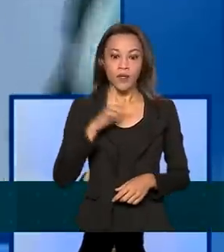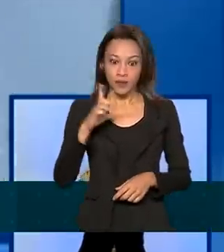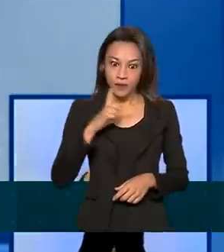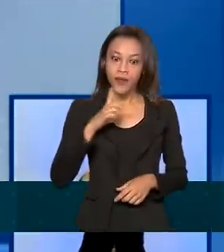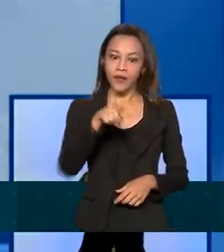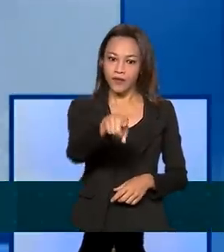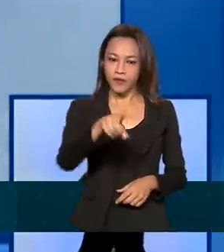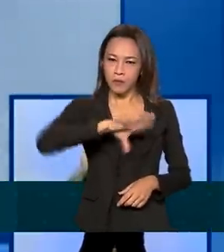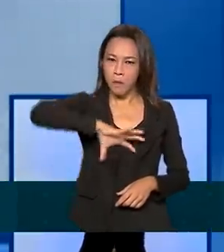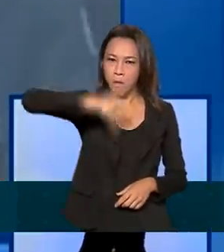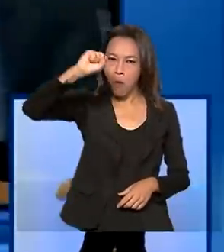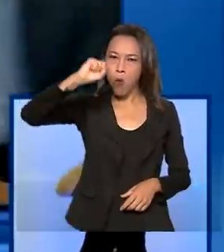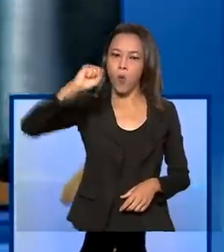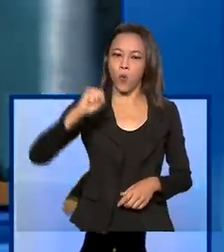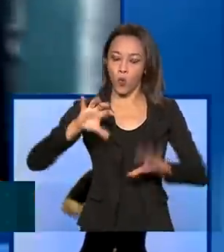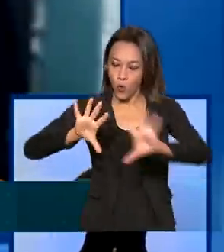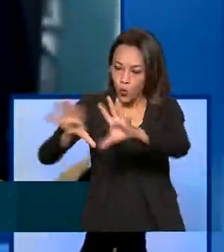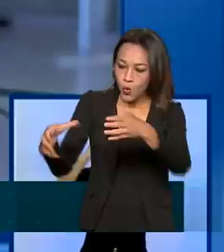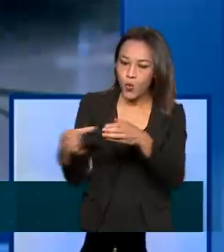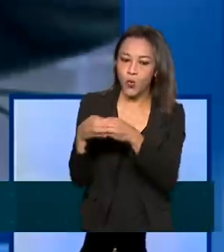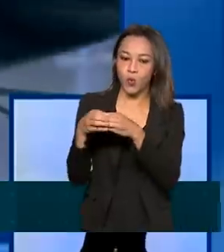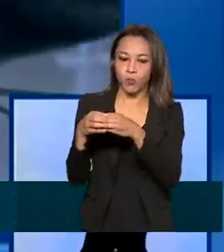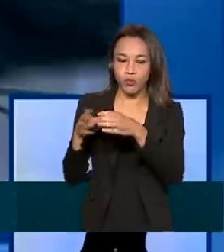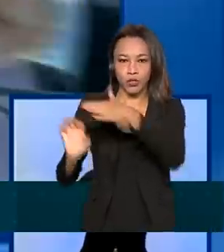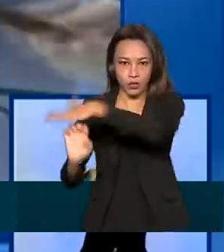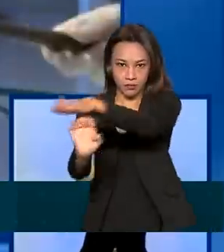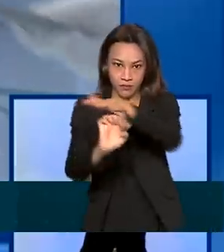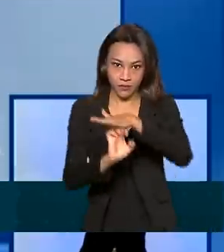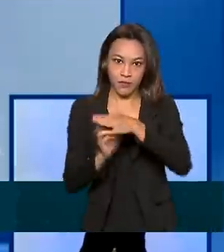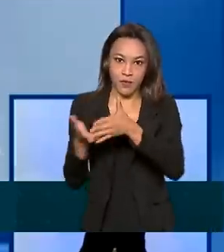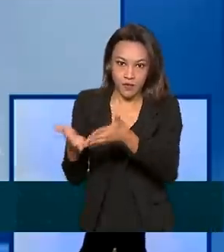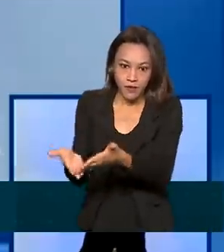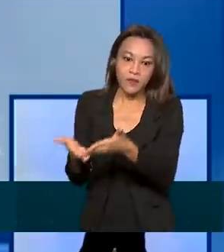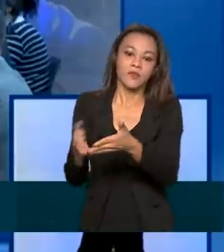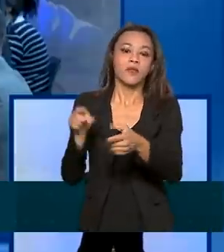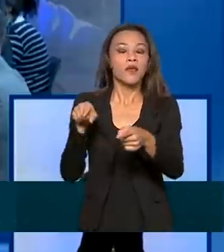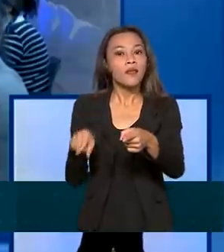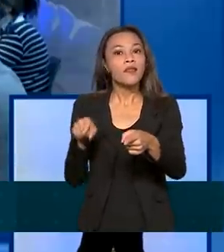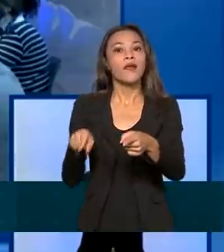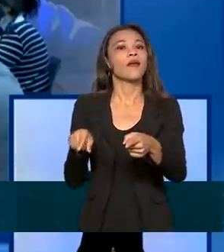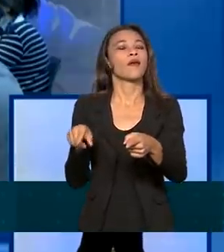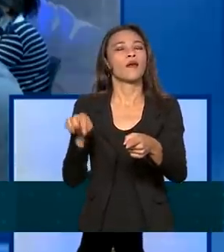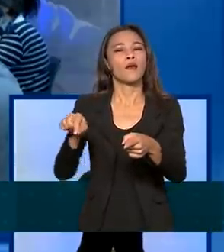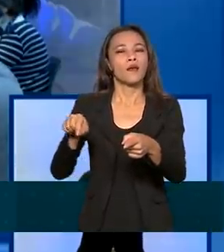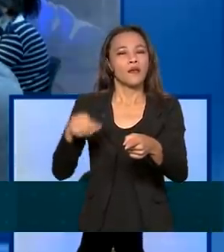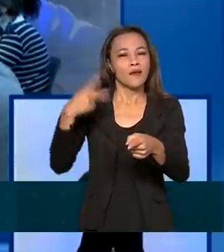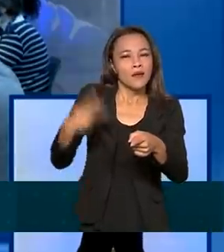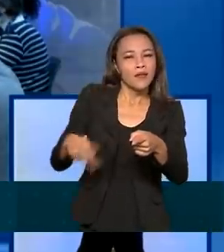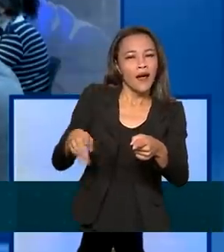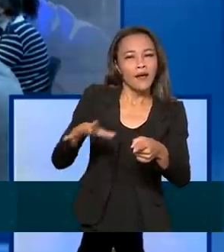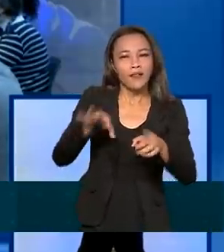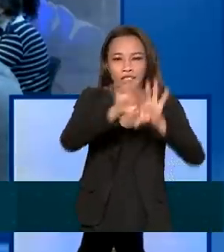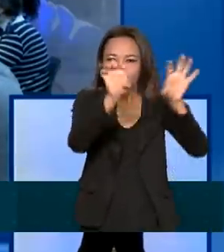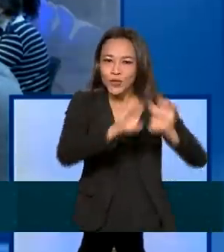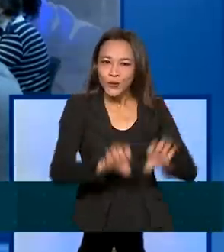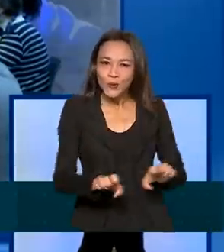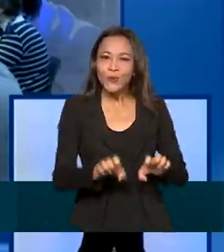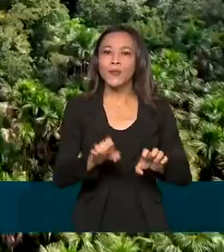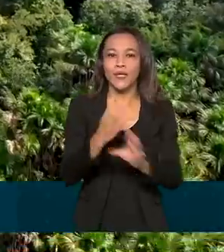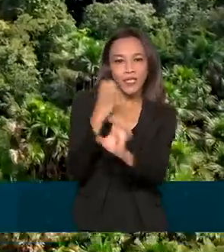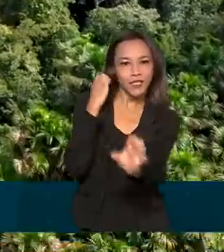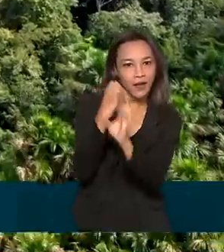grande vencedor o consórcio Via Brasil-163, formado por um grupo de empresas de infraestrutura e